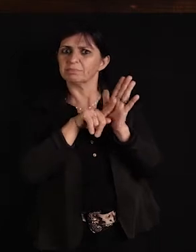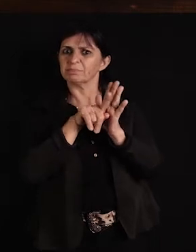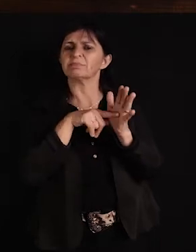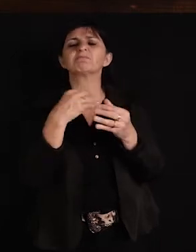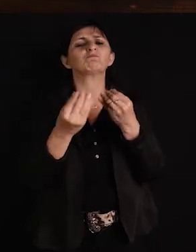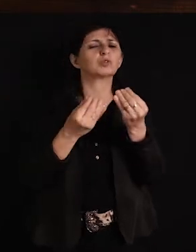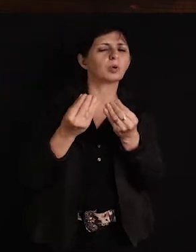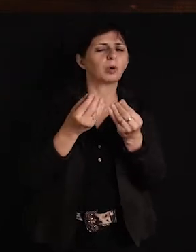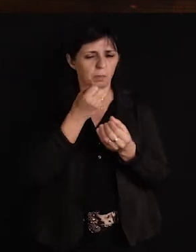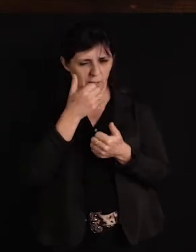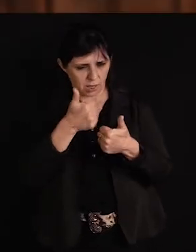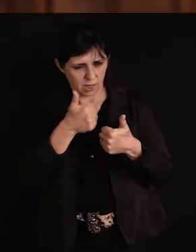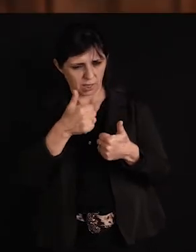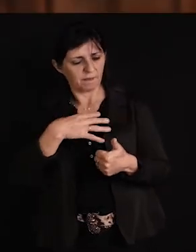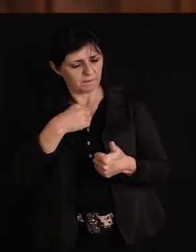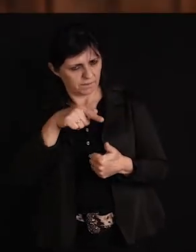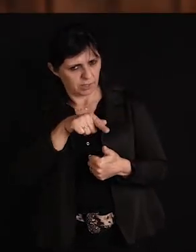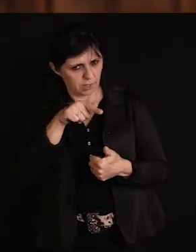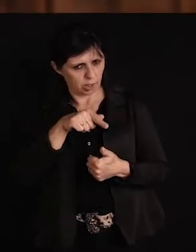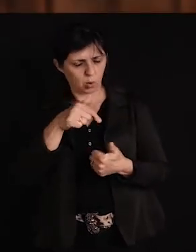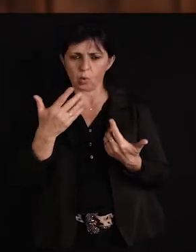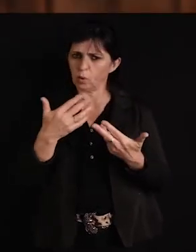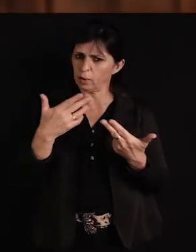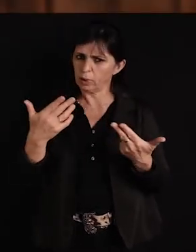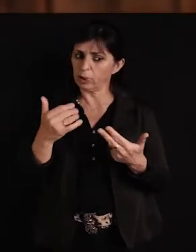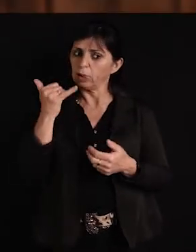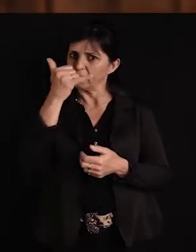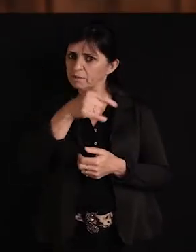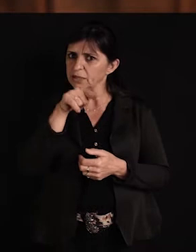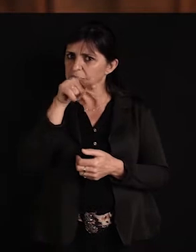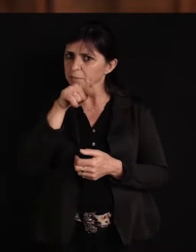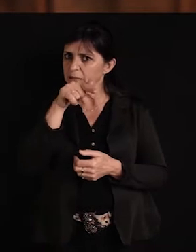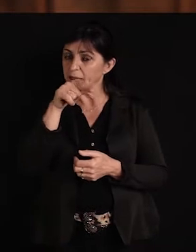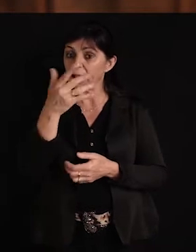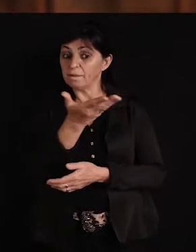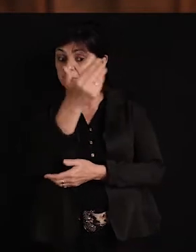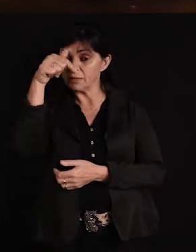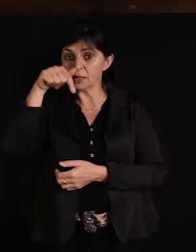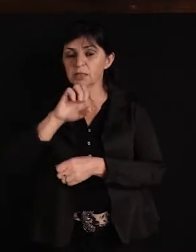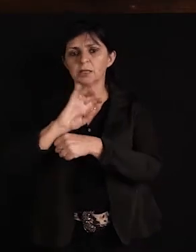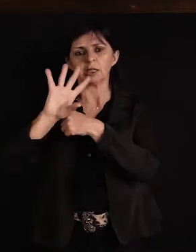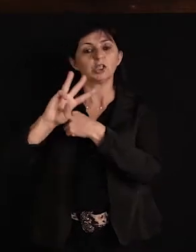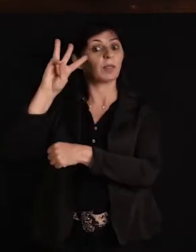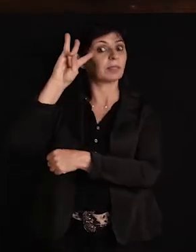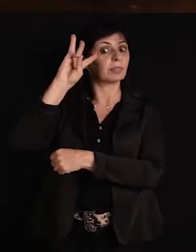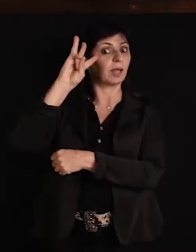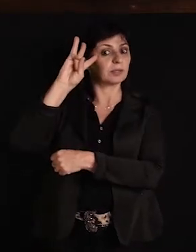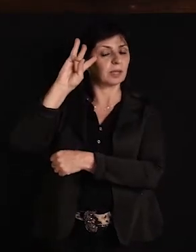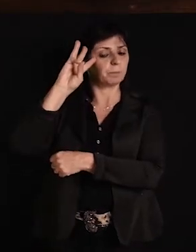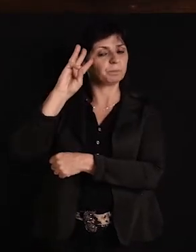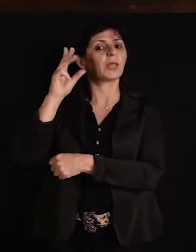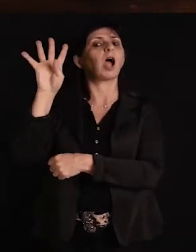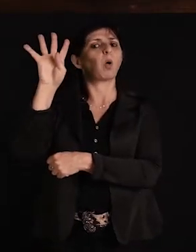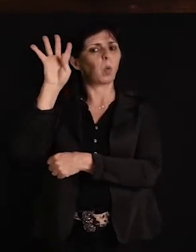guríssima, se estava bem, tudo e coisa e tal, e disse, diga para ele, vim na terça-feira, quarta-feira, a gente vai